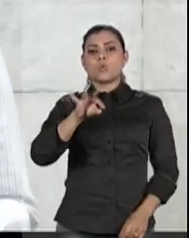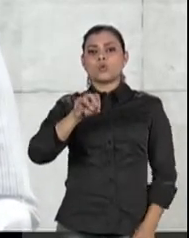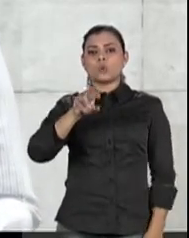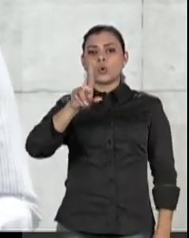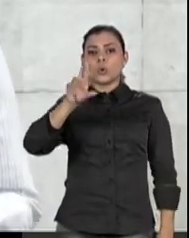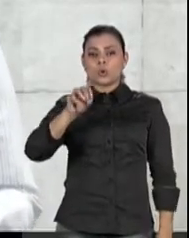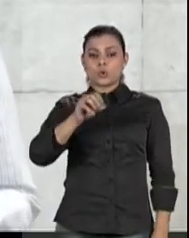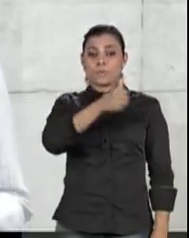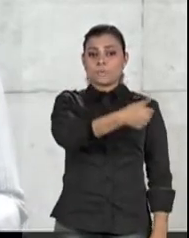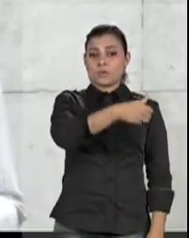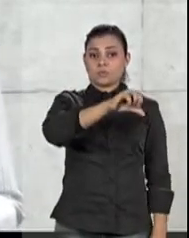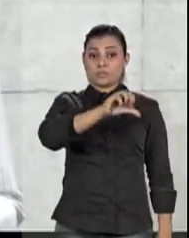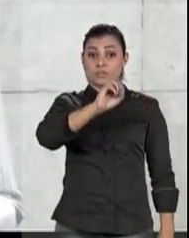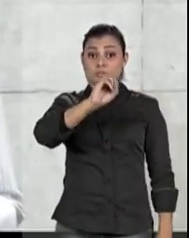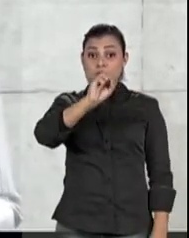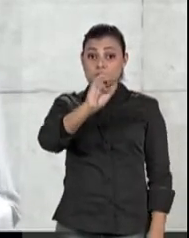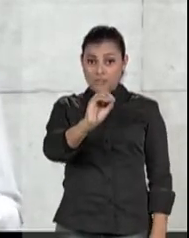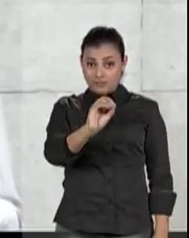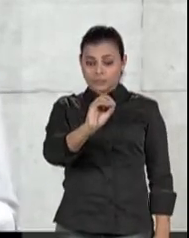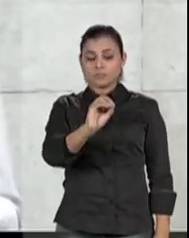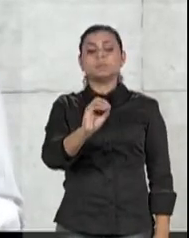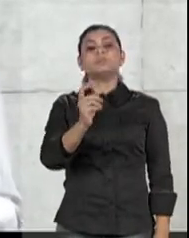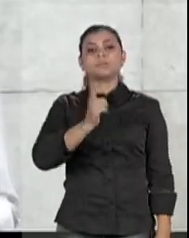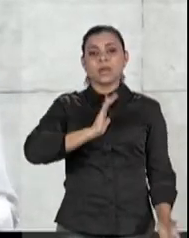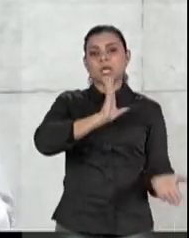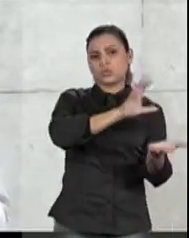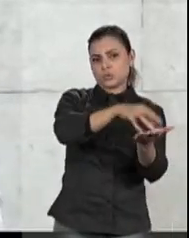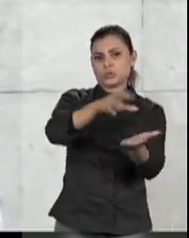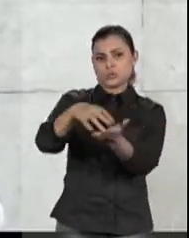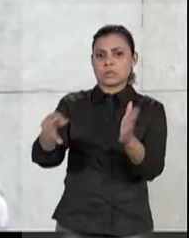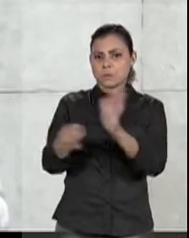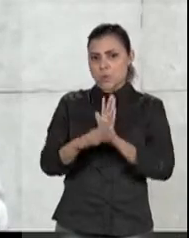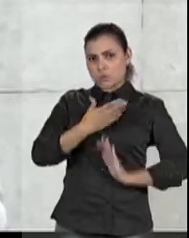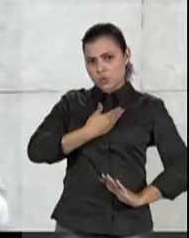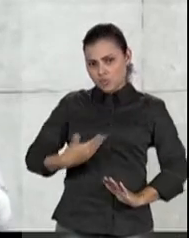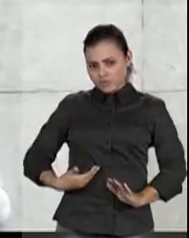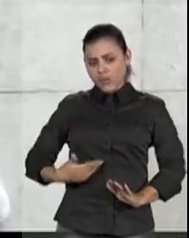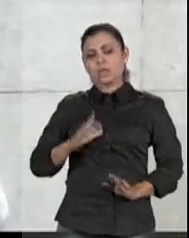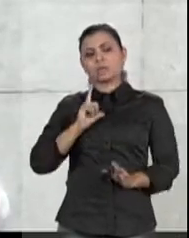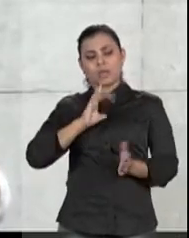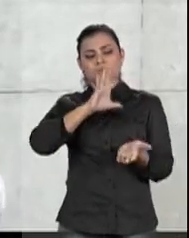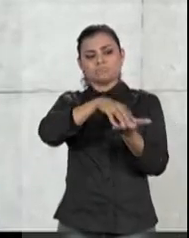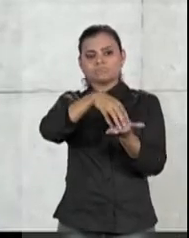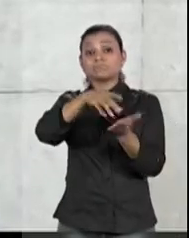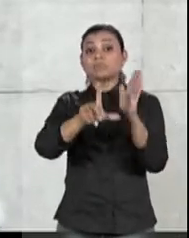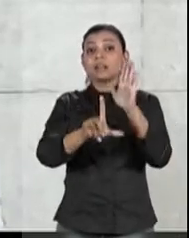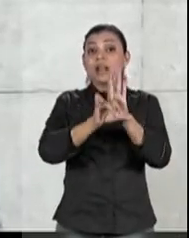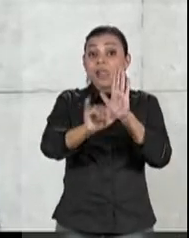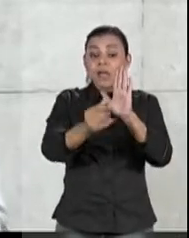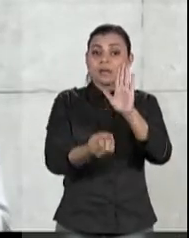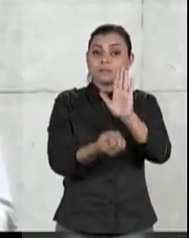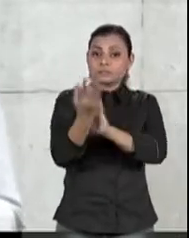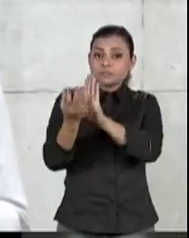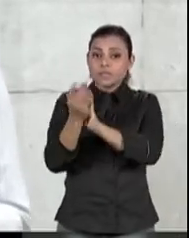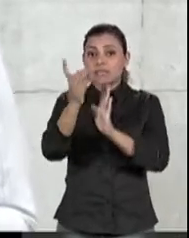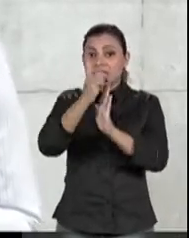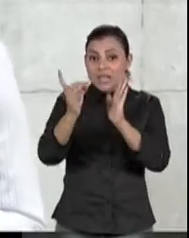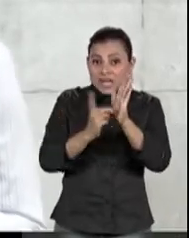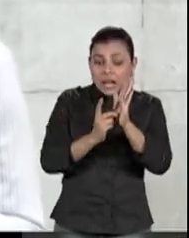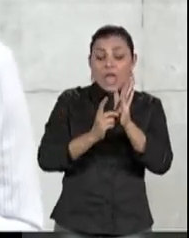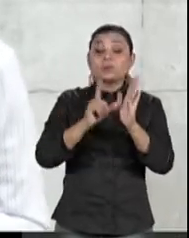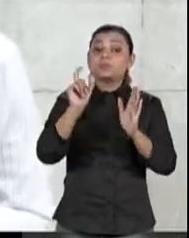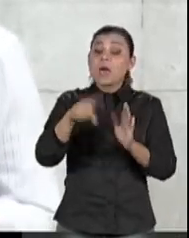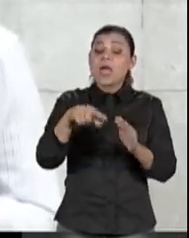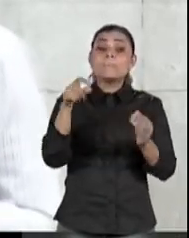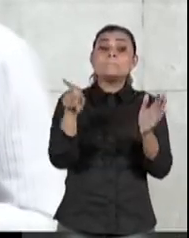1980. Então, existem instituições públicas, órgãos, leis, decretos, normas, que são